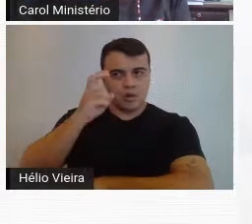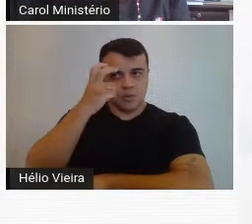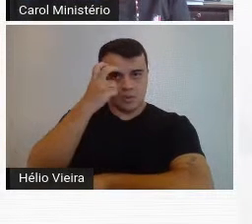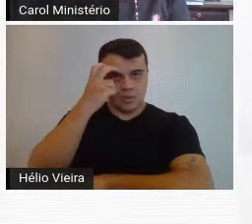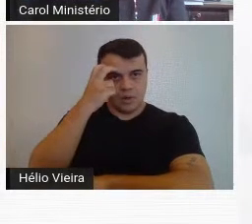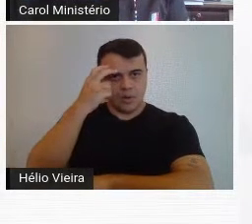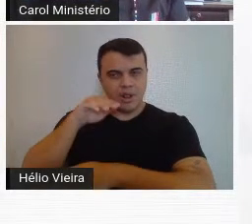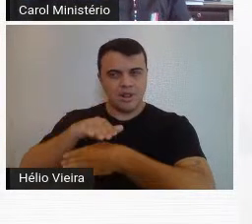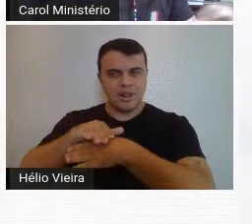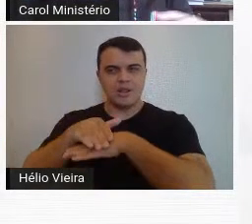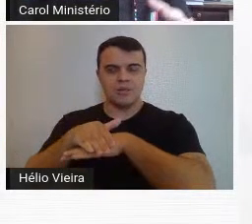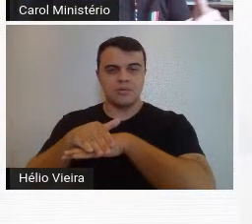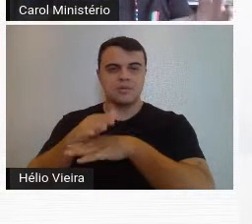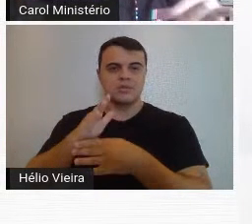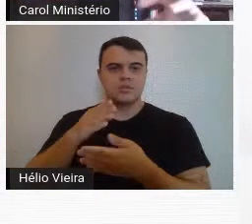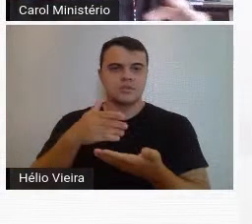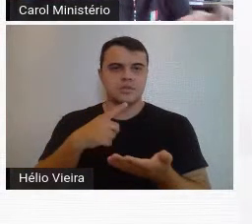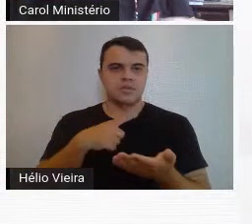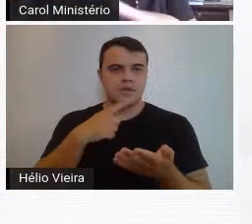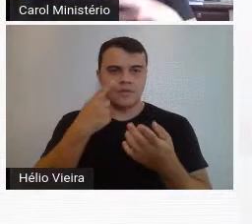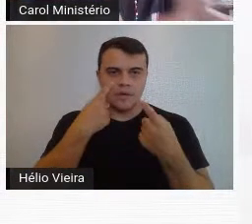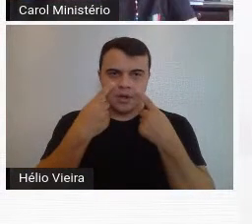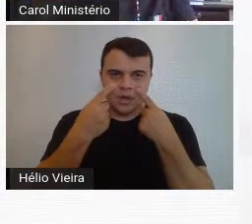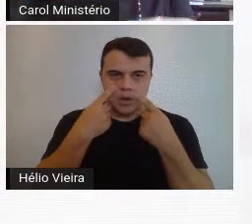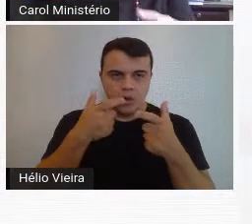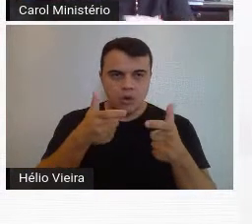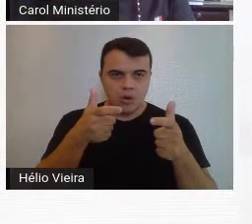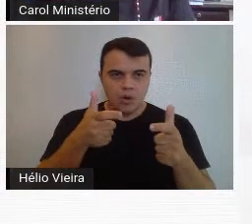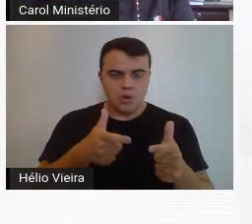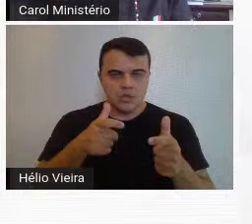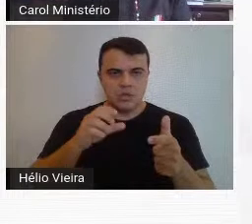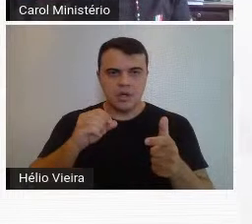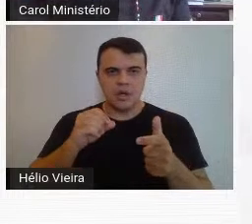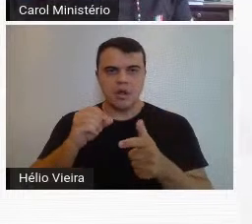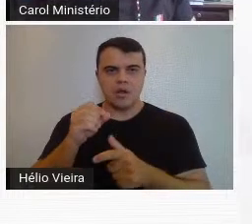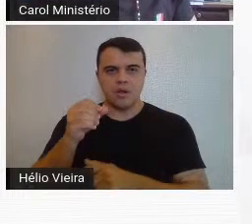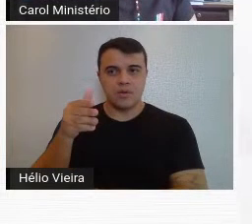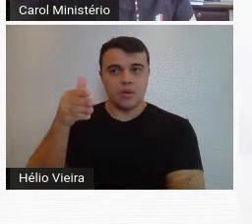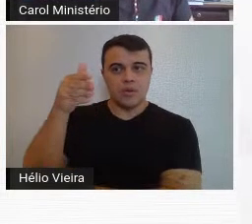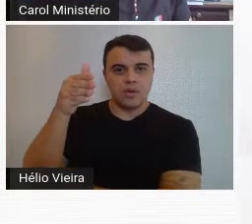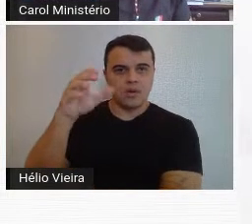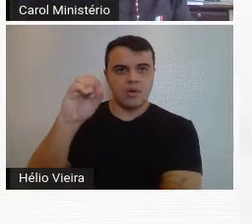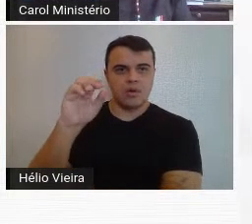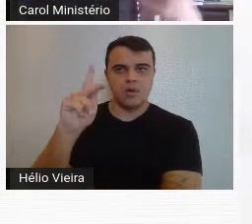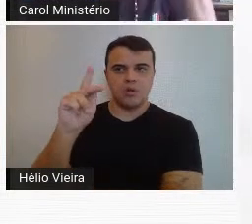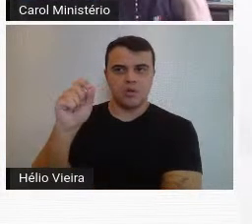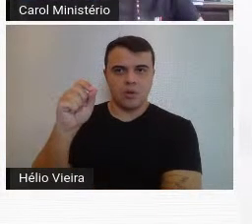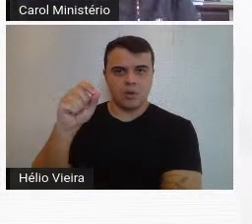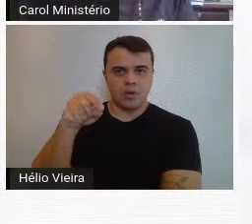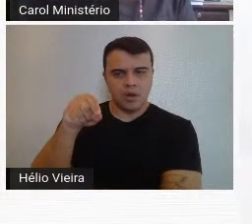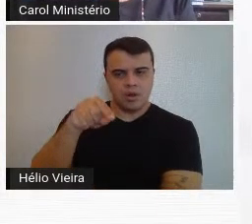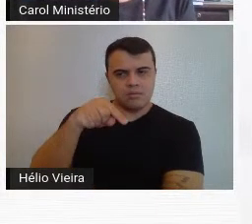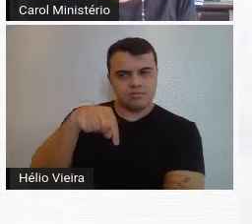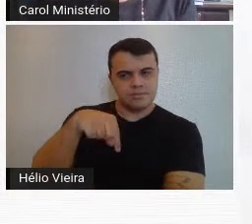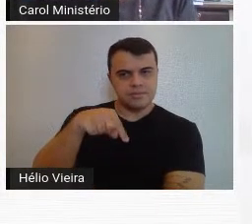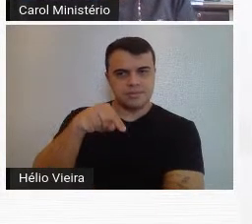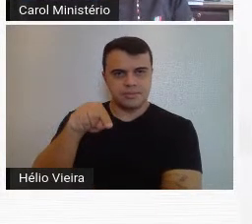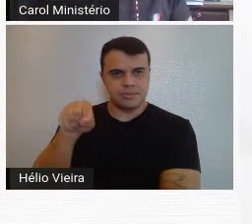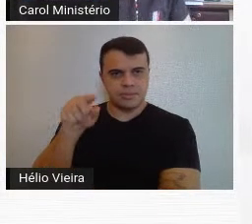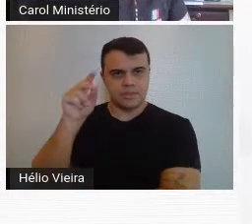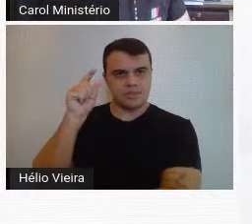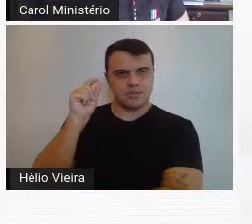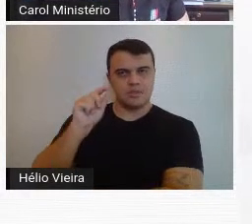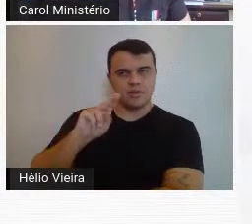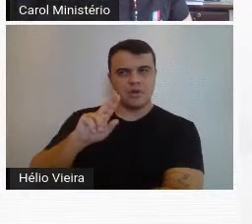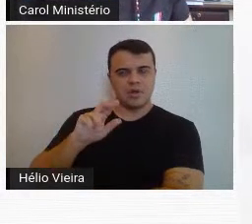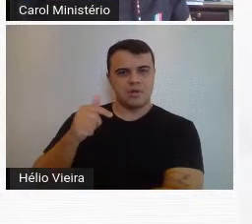boêmia, então a gente já vê onde hoje é o Autumn Palace, ali na Tupis, virando ali, o antigo Autumn Palace, que também não é